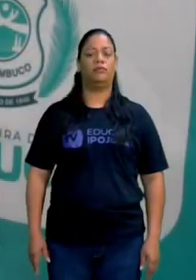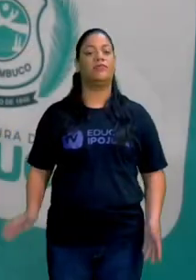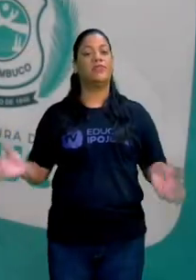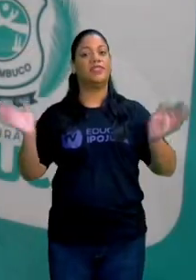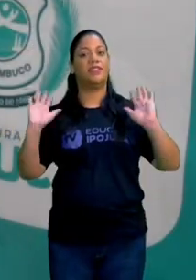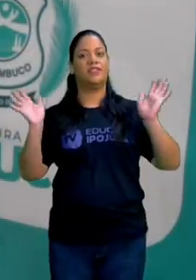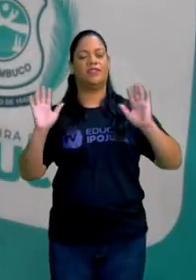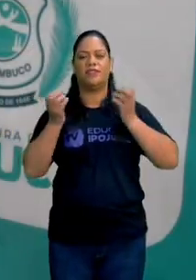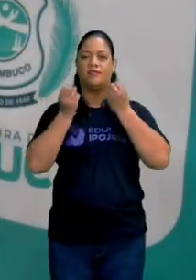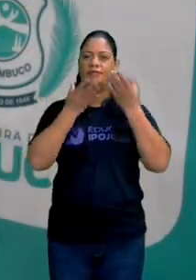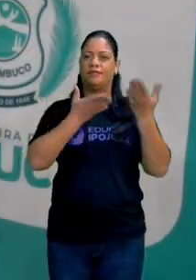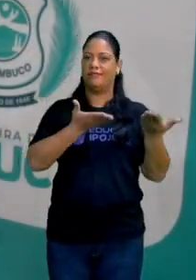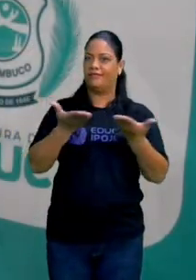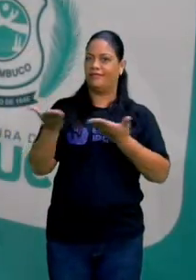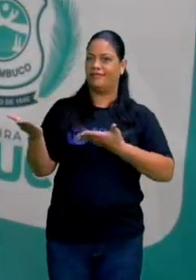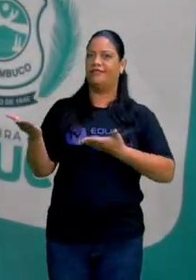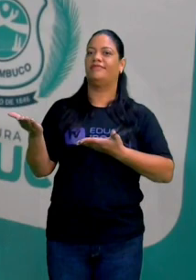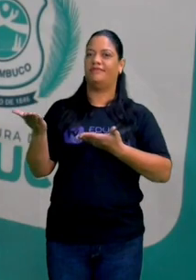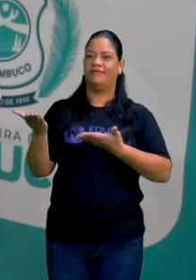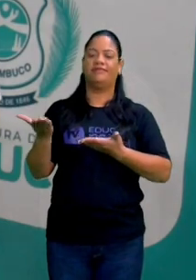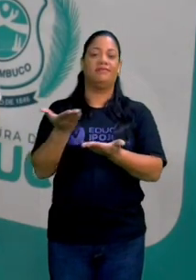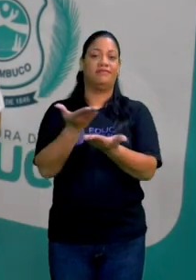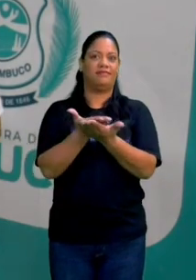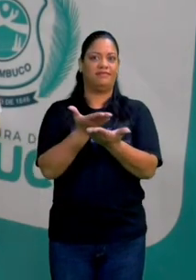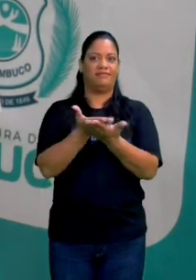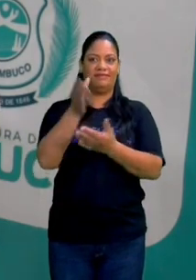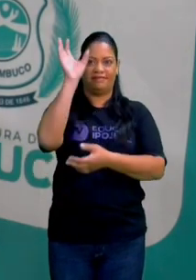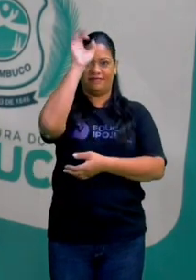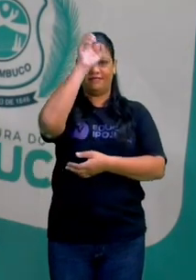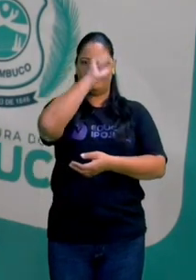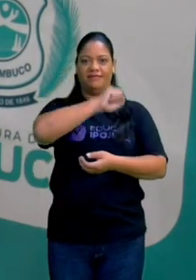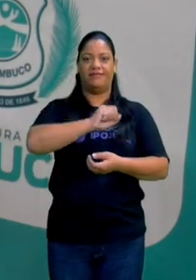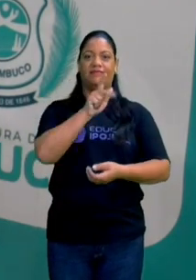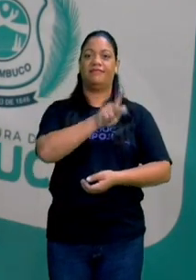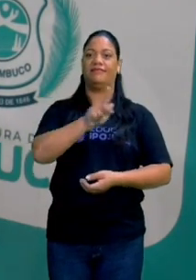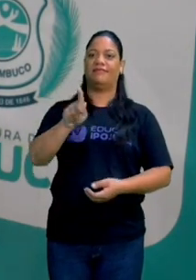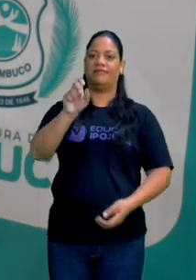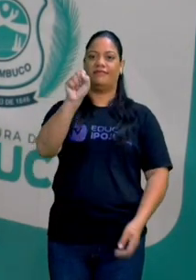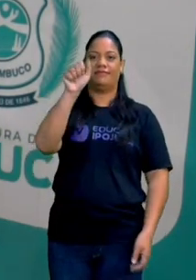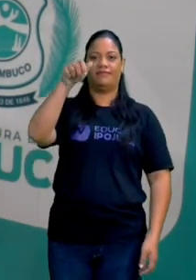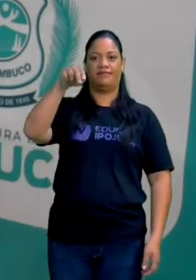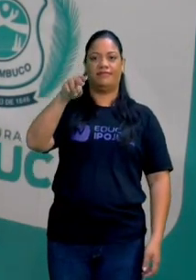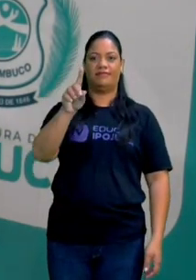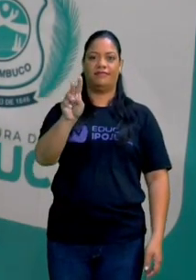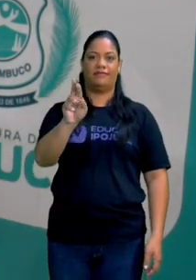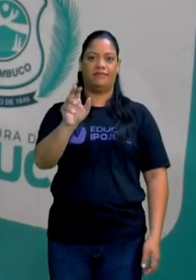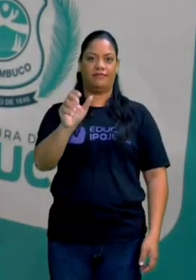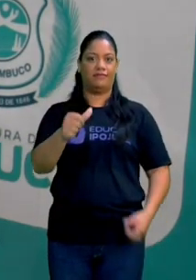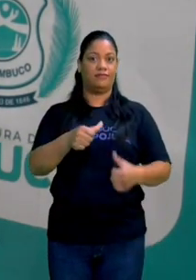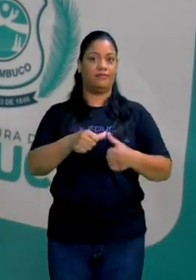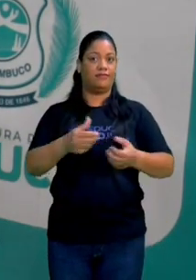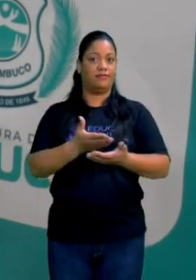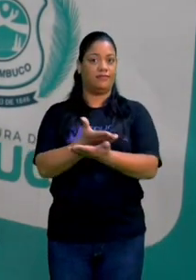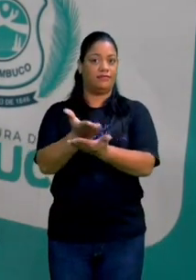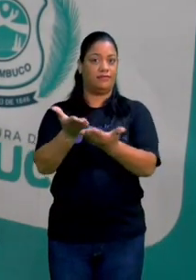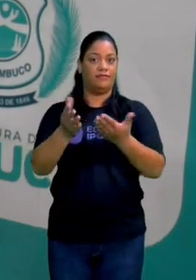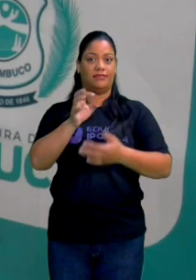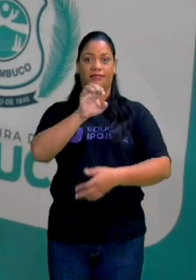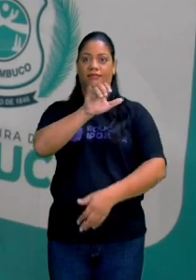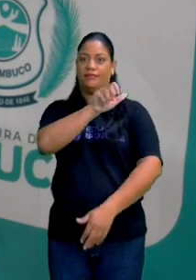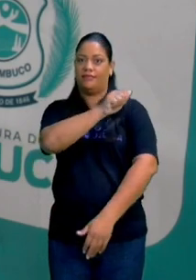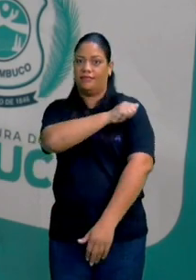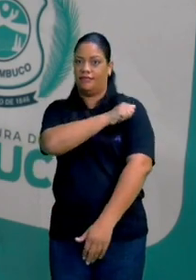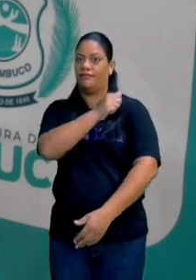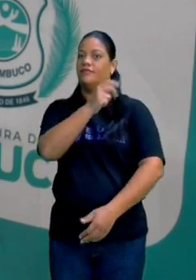Olá, sejam bem-vindos a mais uma incrível oportunidade de aprendizagem. Eu sou a professora Sandra Lopes e estou com vocês na EJA Fase